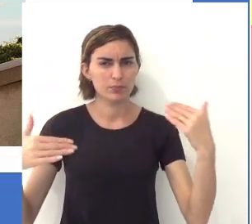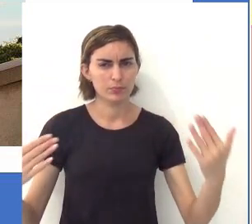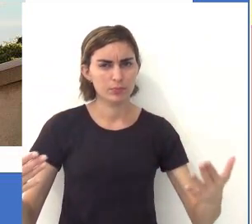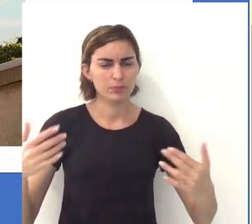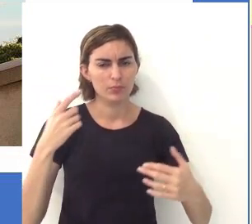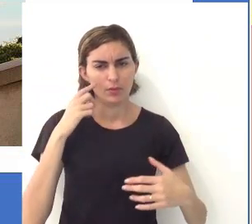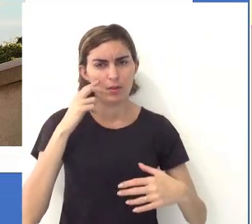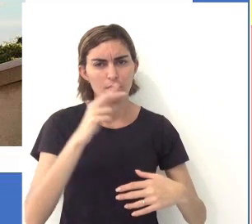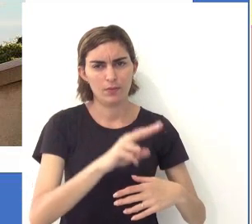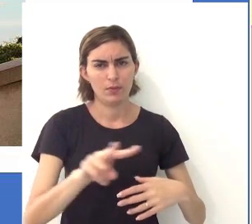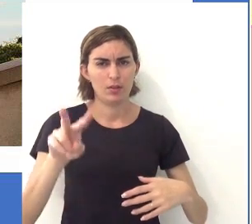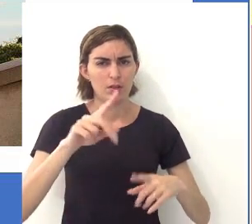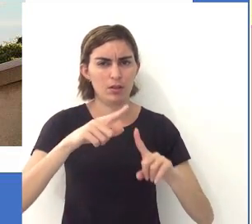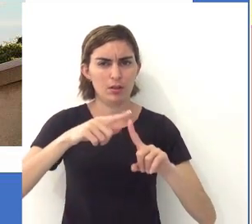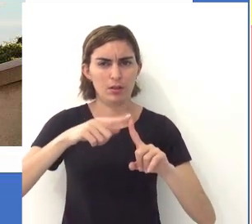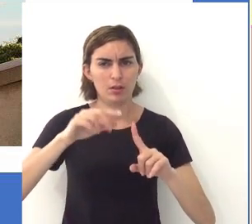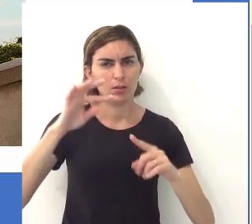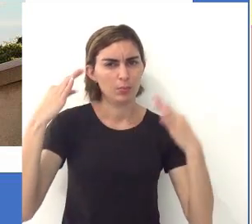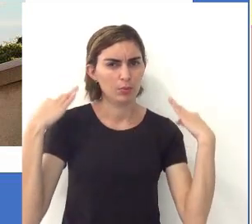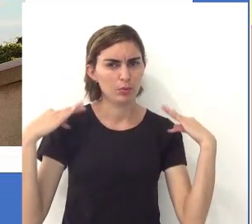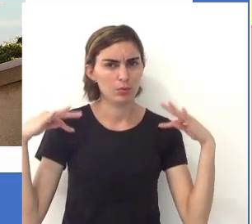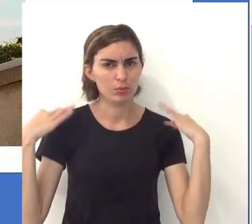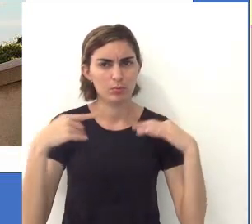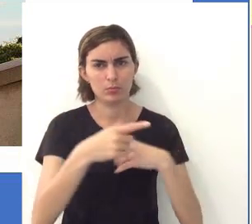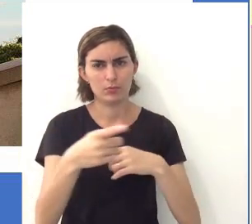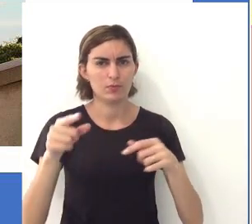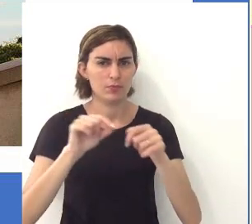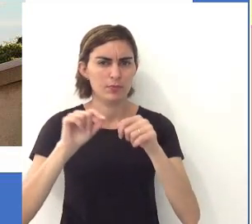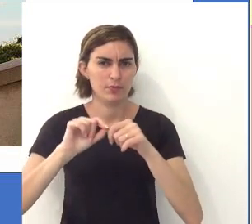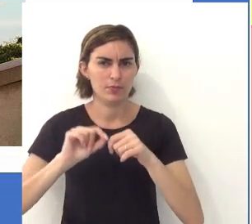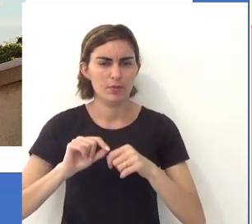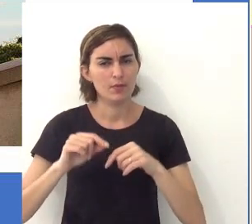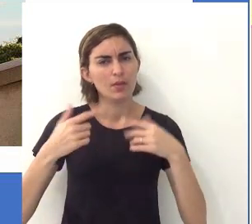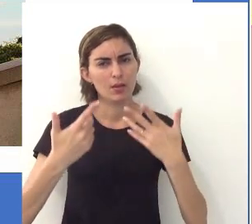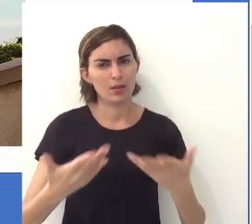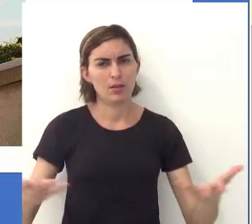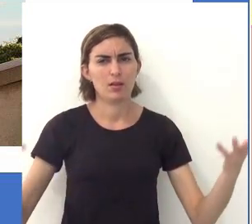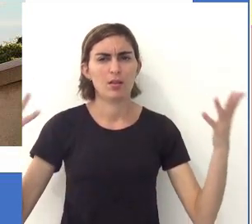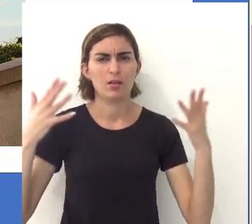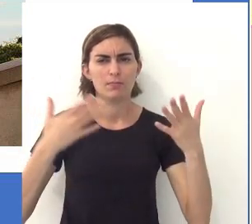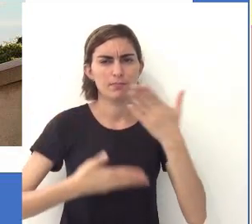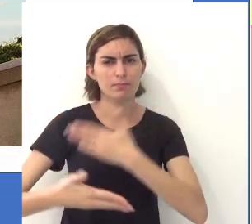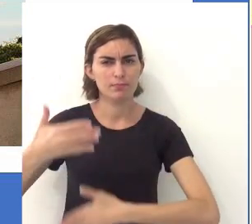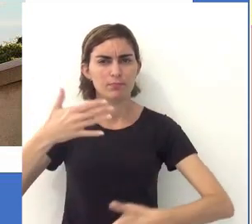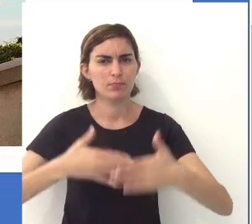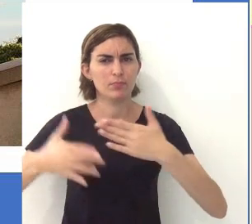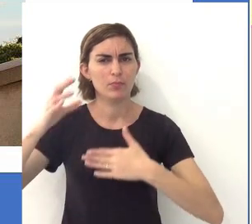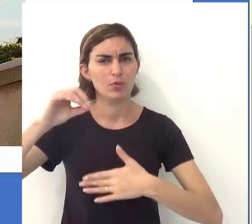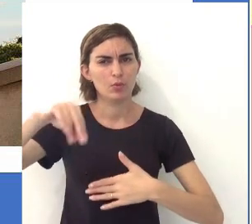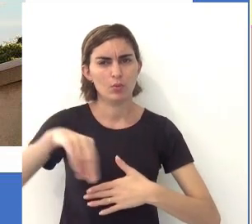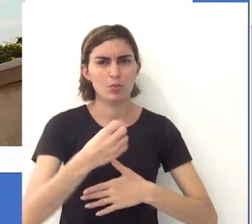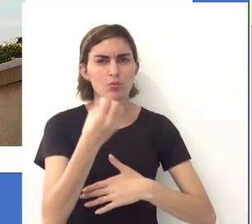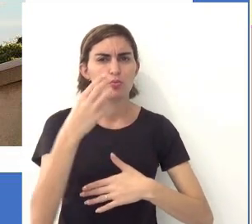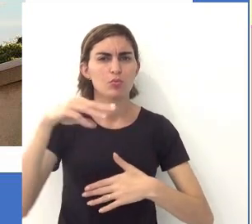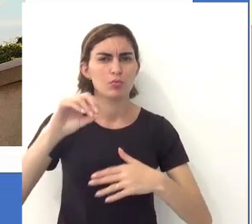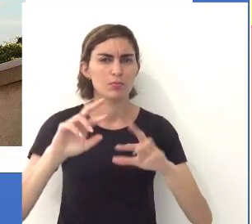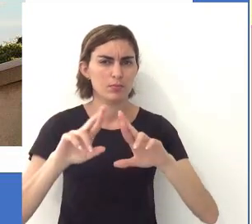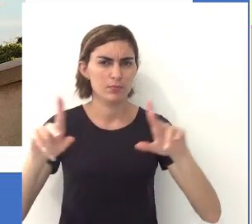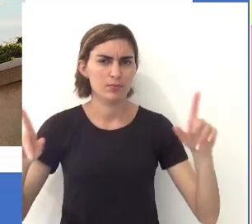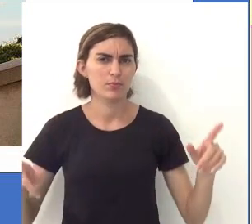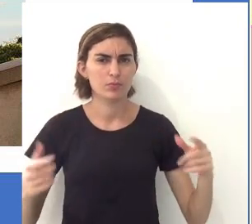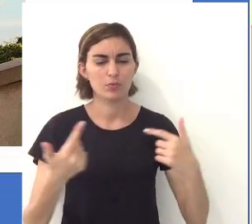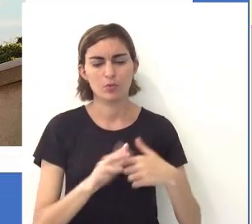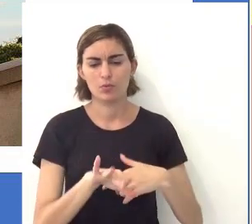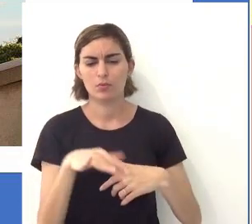tá, gente? Então, esse é um tipo de turismo que você faz, tá? E que você tem uma relação de consumo diferente,